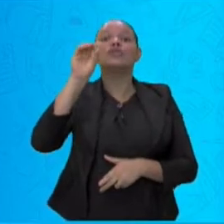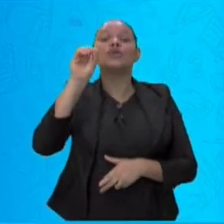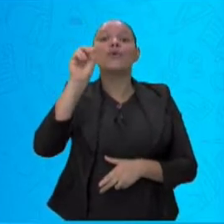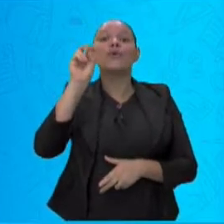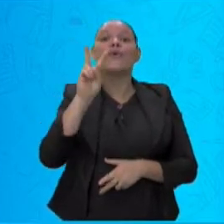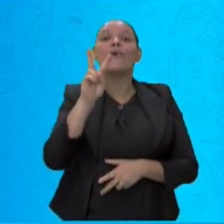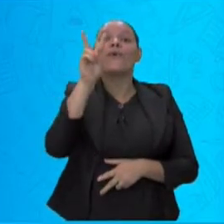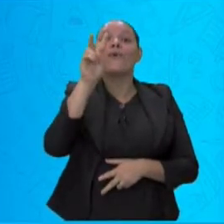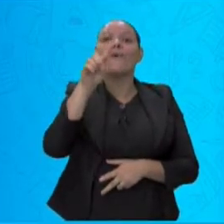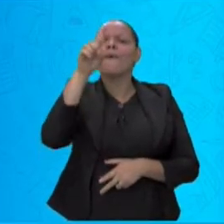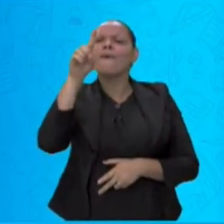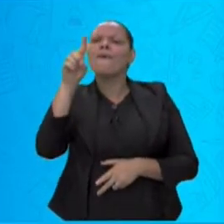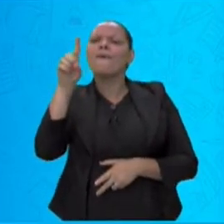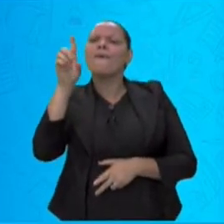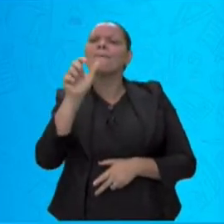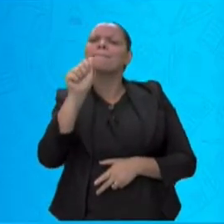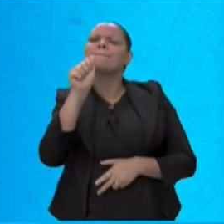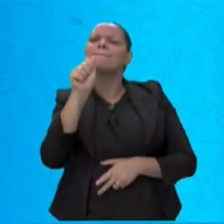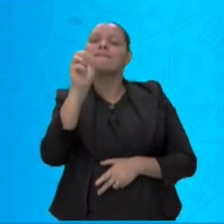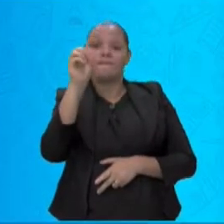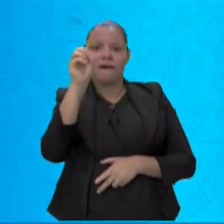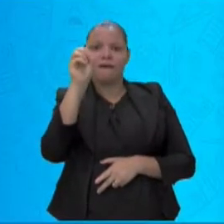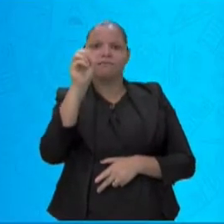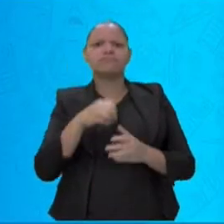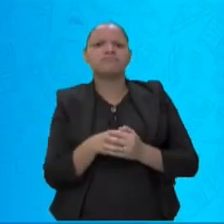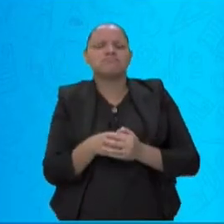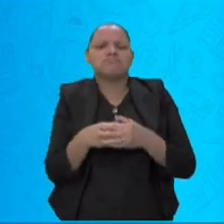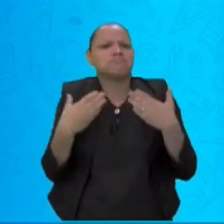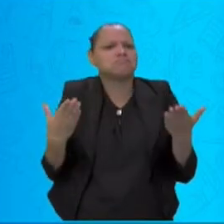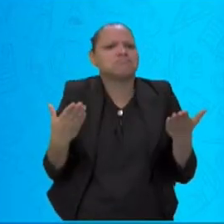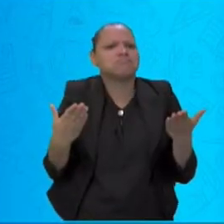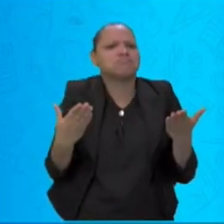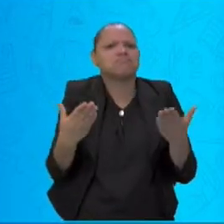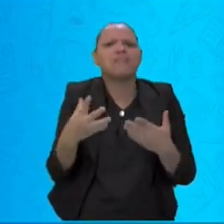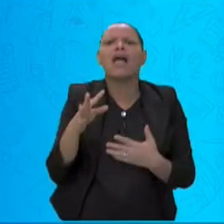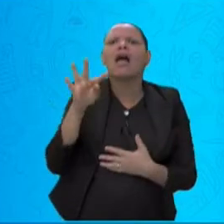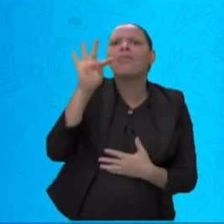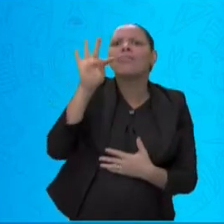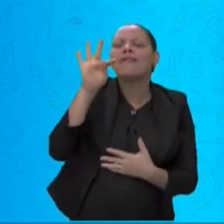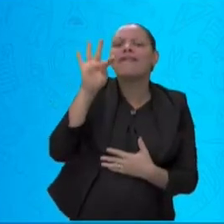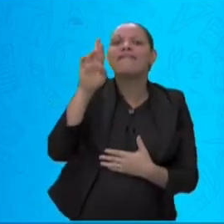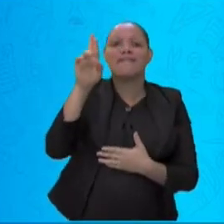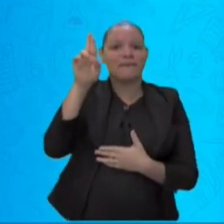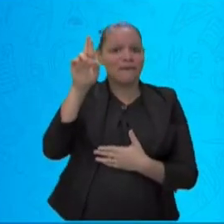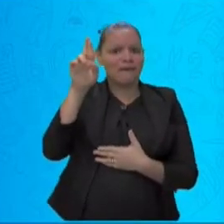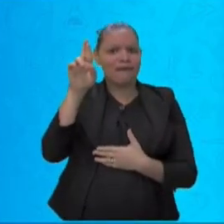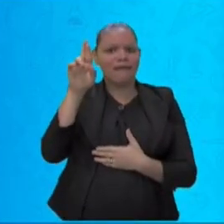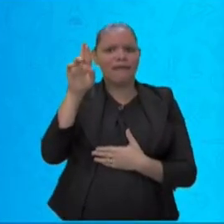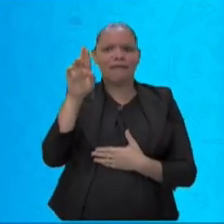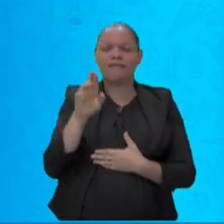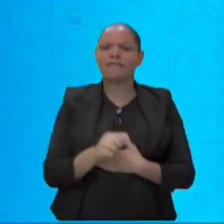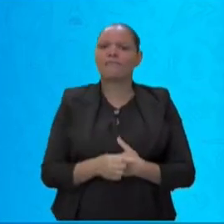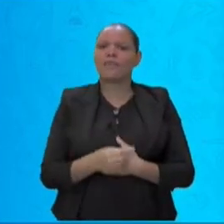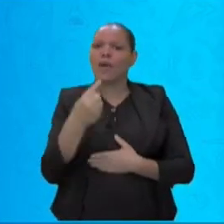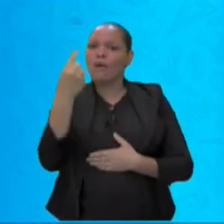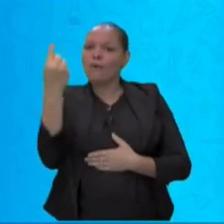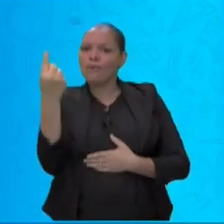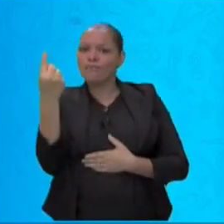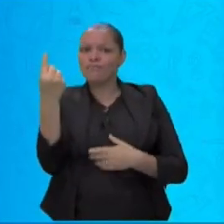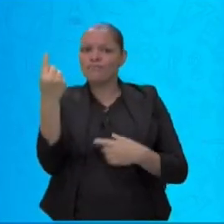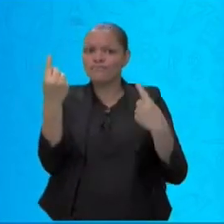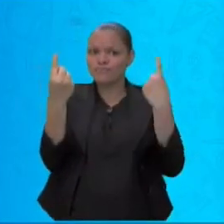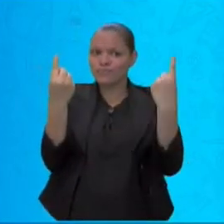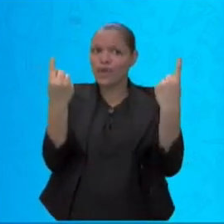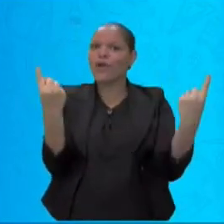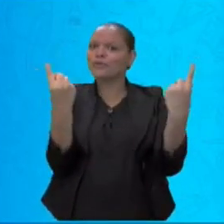está ele. O T e o R. Um ao lado do outro. Sendo que ambos os fonemas, ou seja,